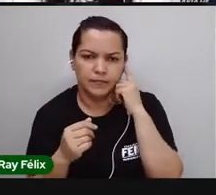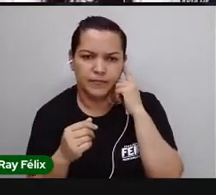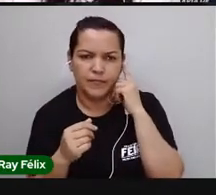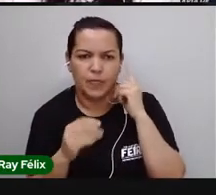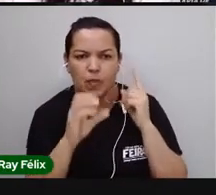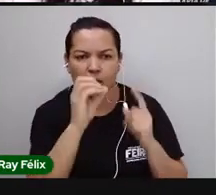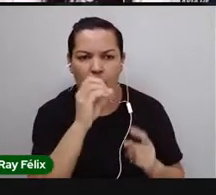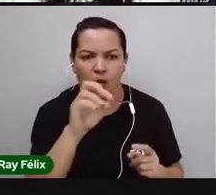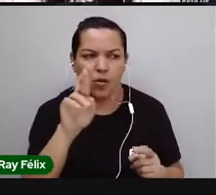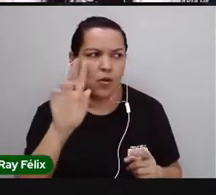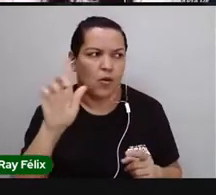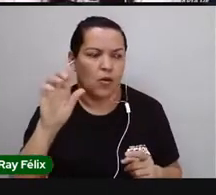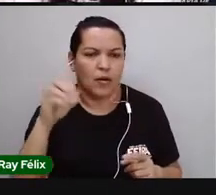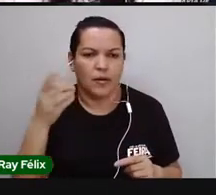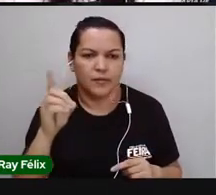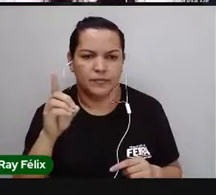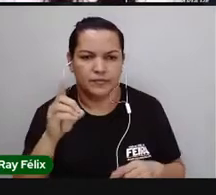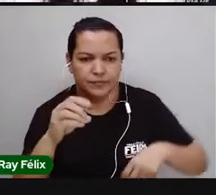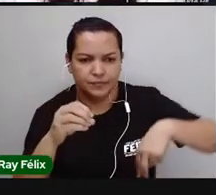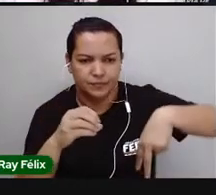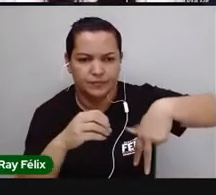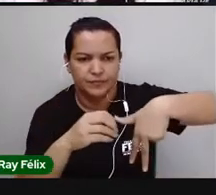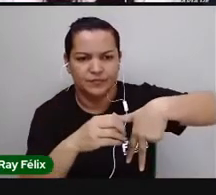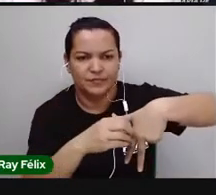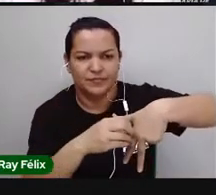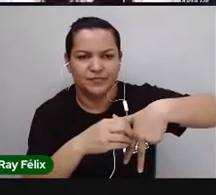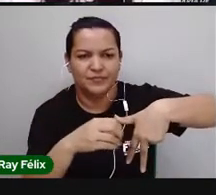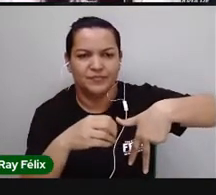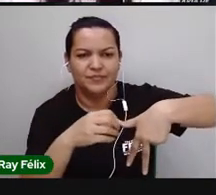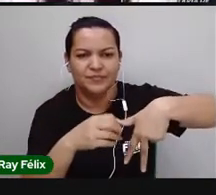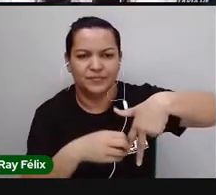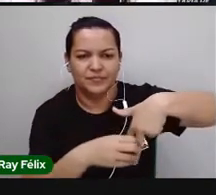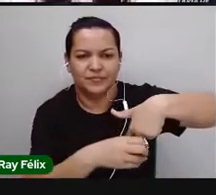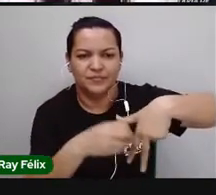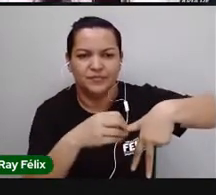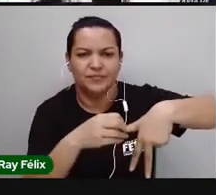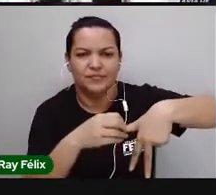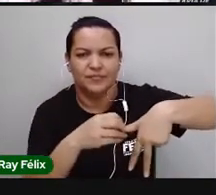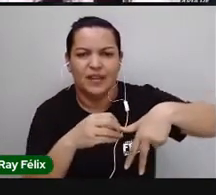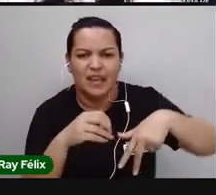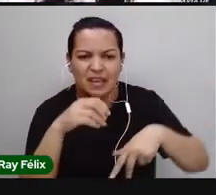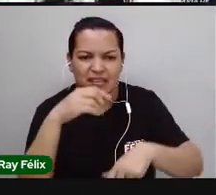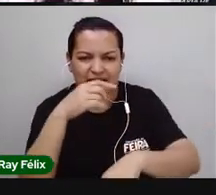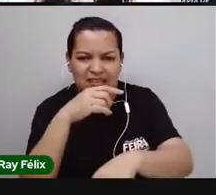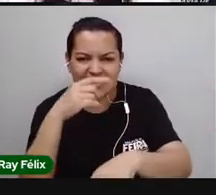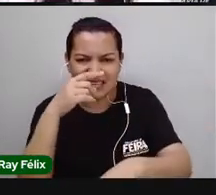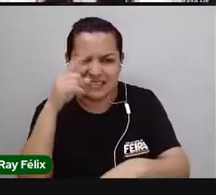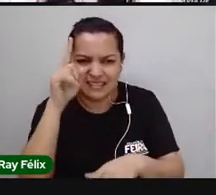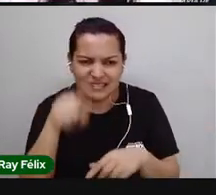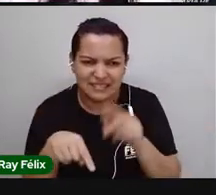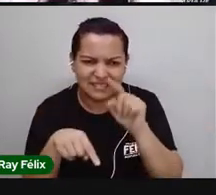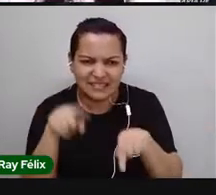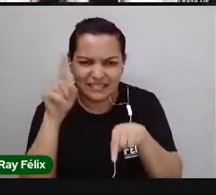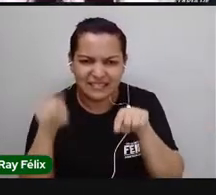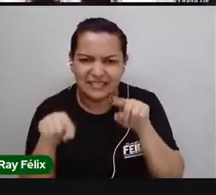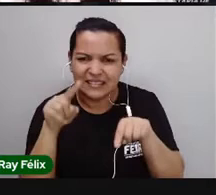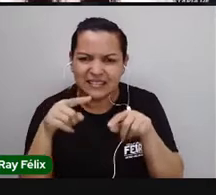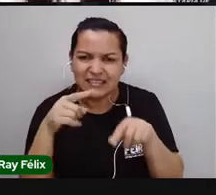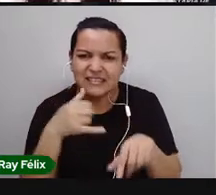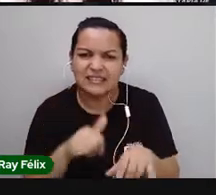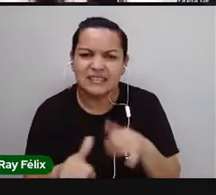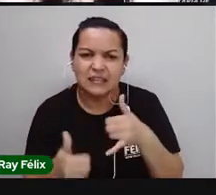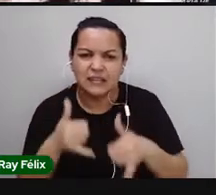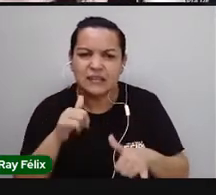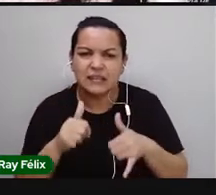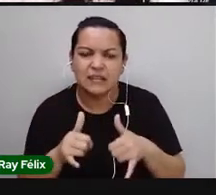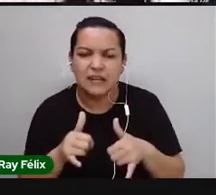nossos órgãos, certo? E o que é isso? Essas listras todas aqui, Pró? Essas listras são as